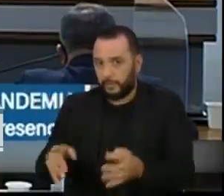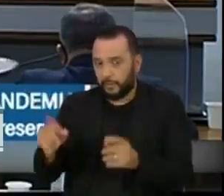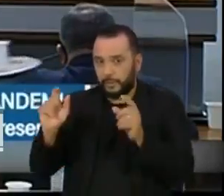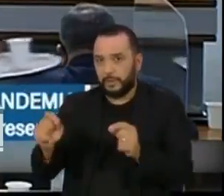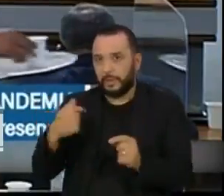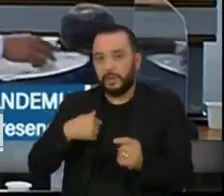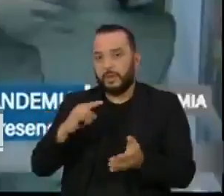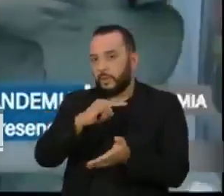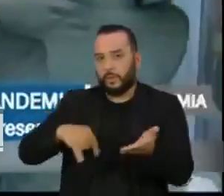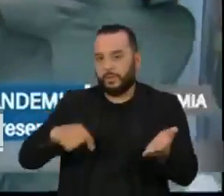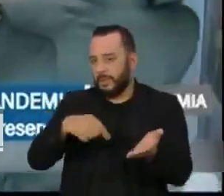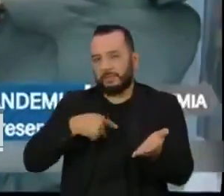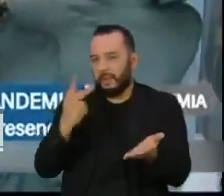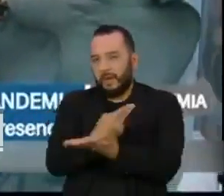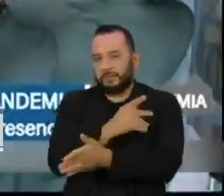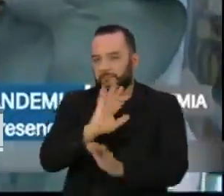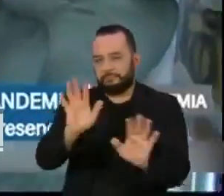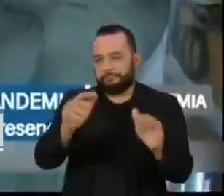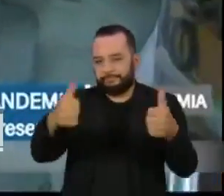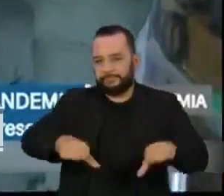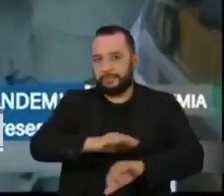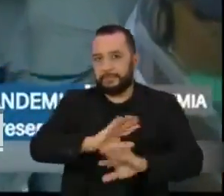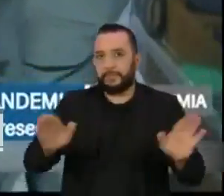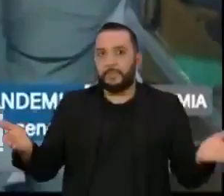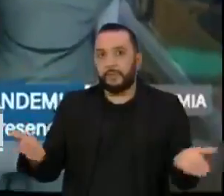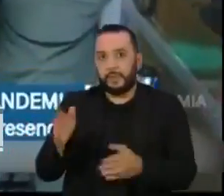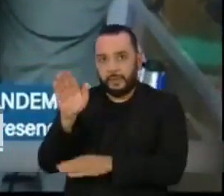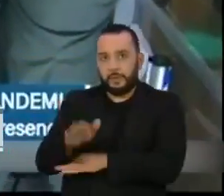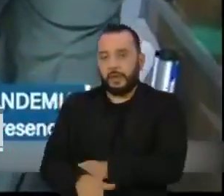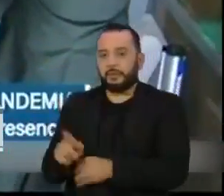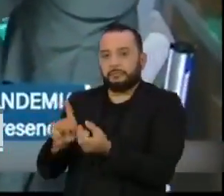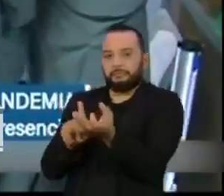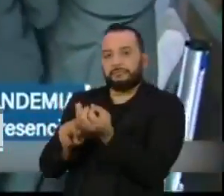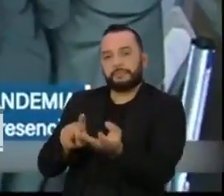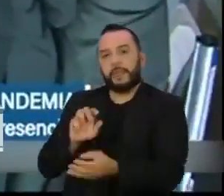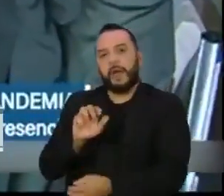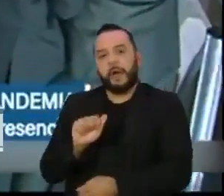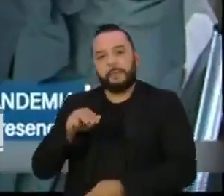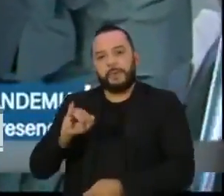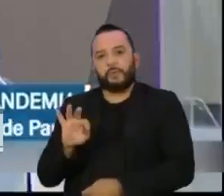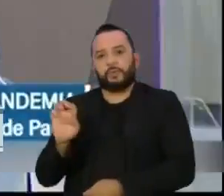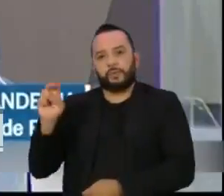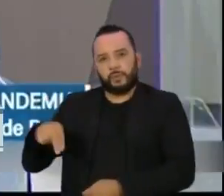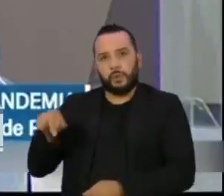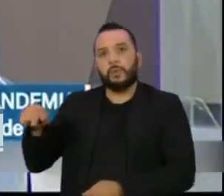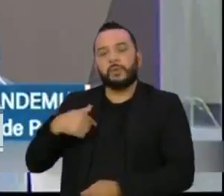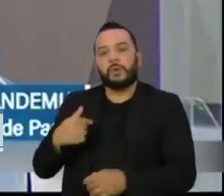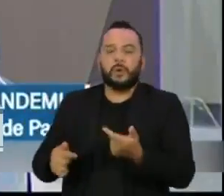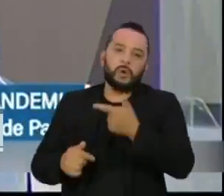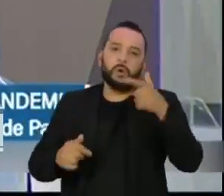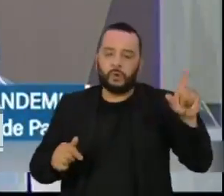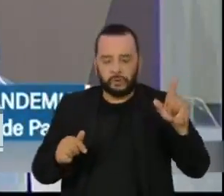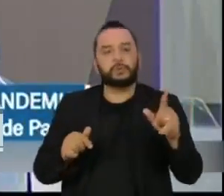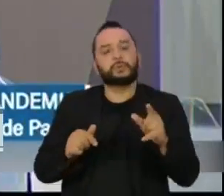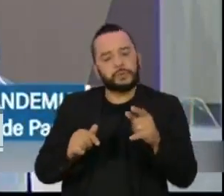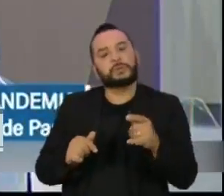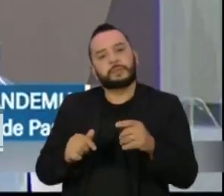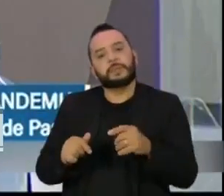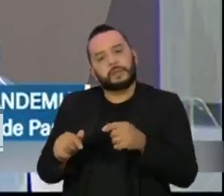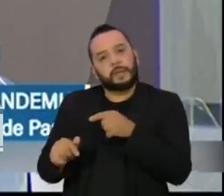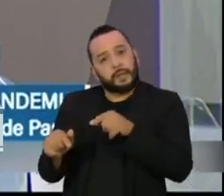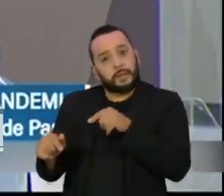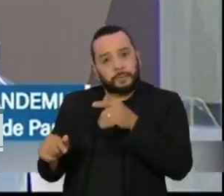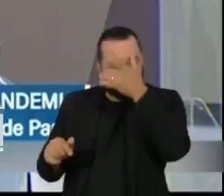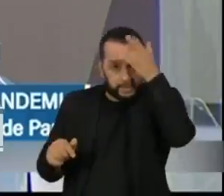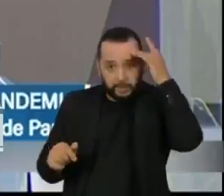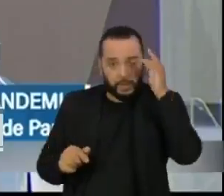documento foi um equívoco. Agora à tarde, os senadores ouvem o reverendo Hamilton de Paula. Ele foi apontado por outros depoentes da CPI como sendo